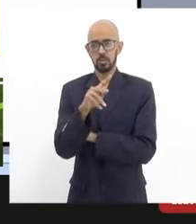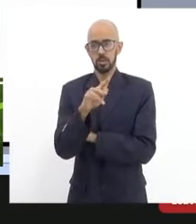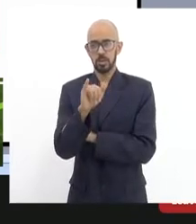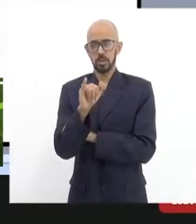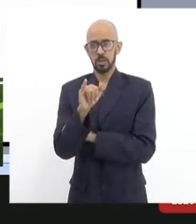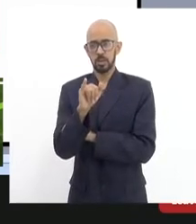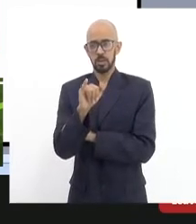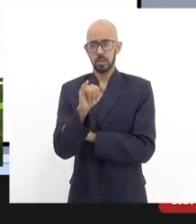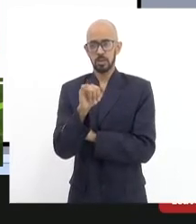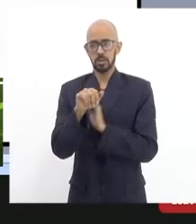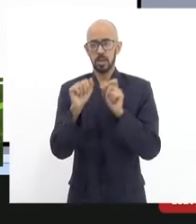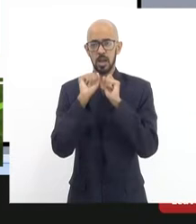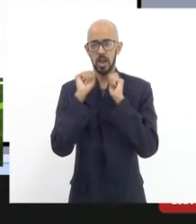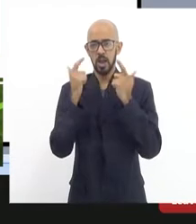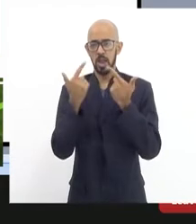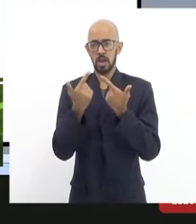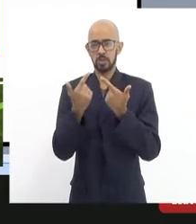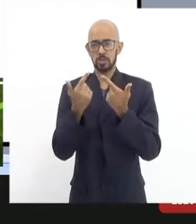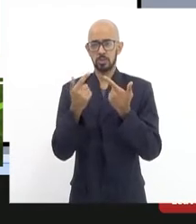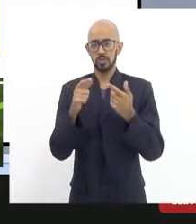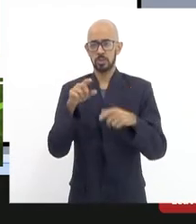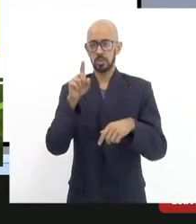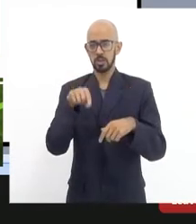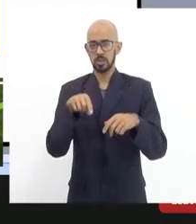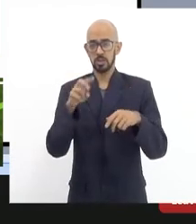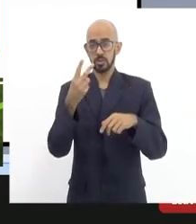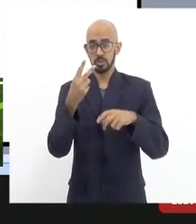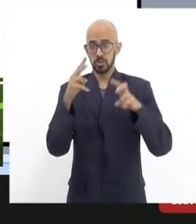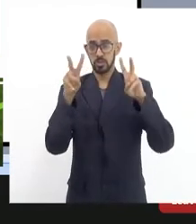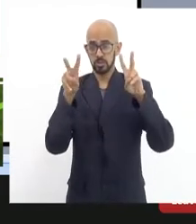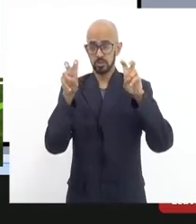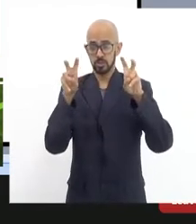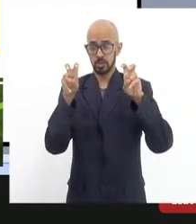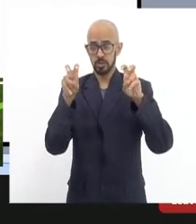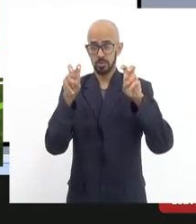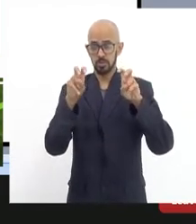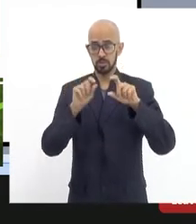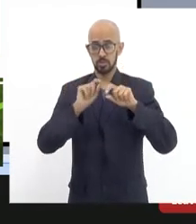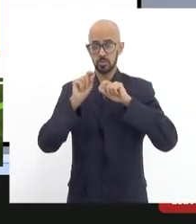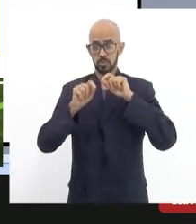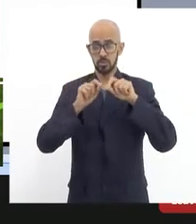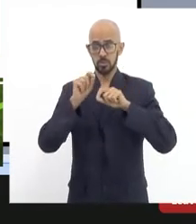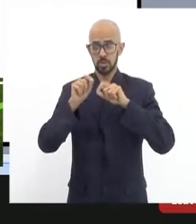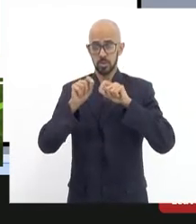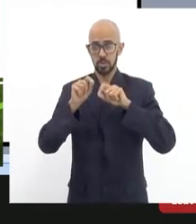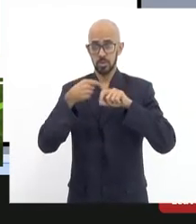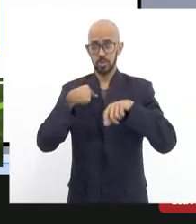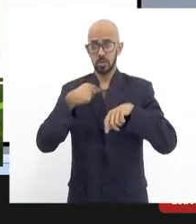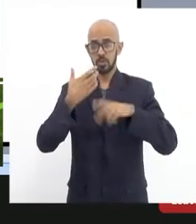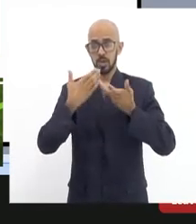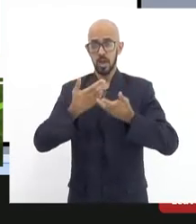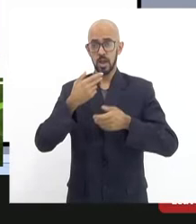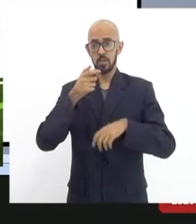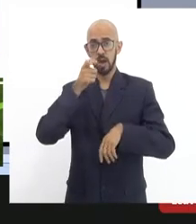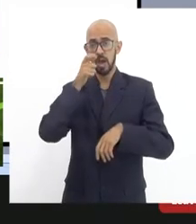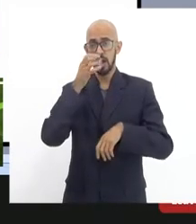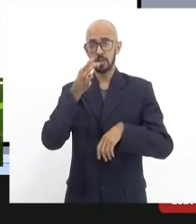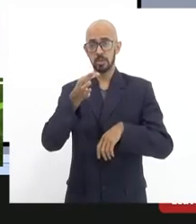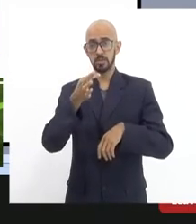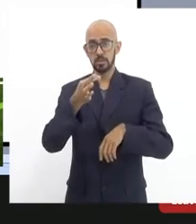alérgica. Esses dois temas são sobre os quais eu vou chamar atenção aqui